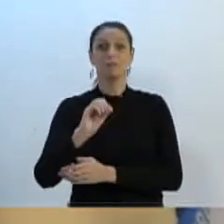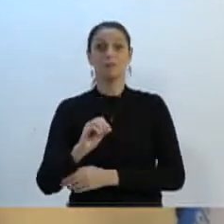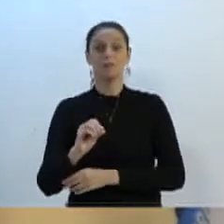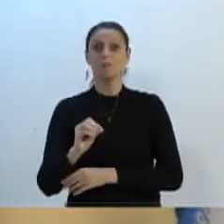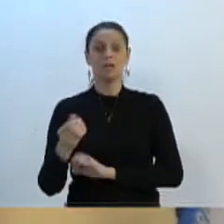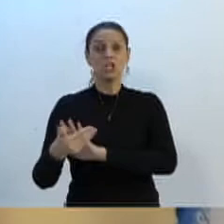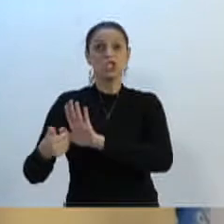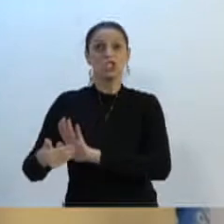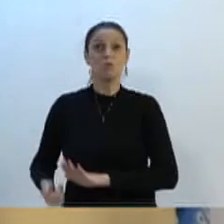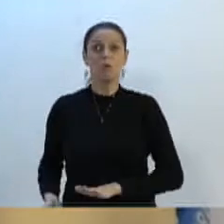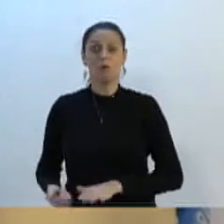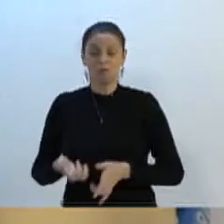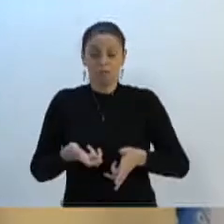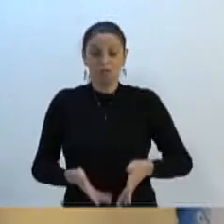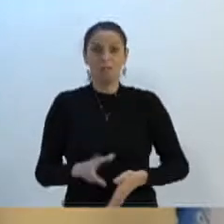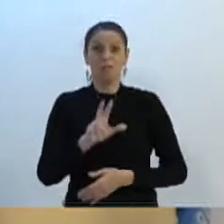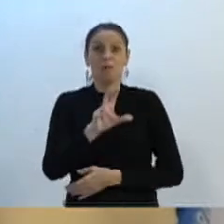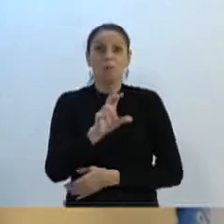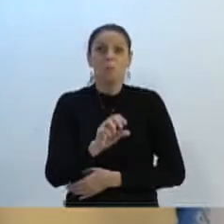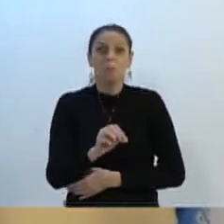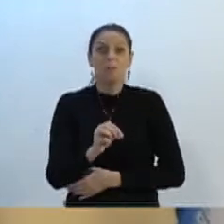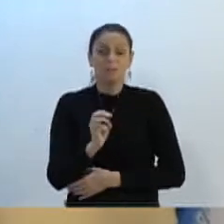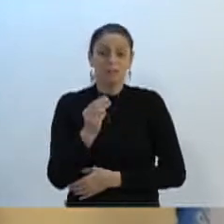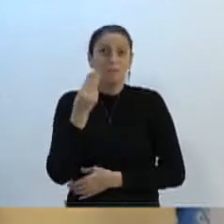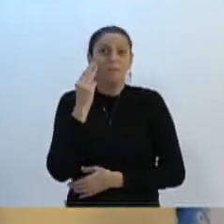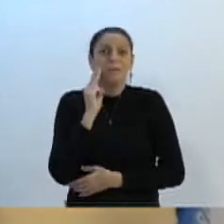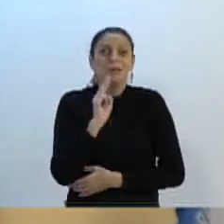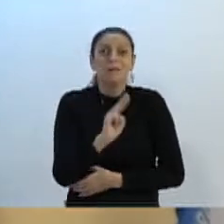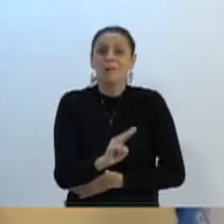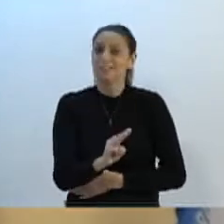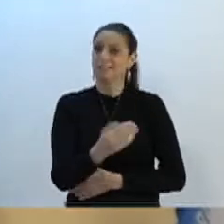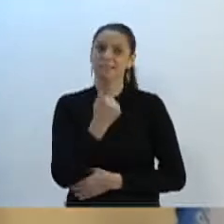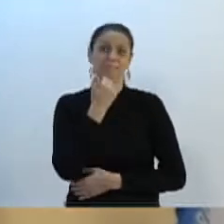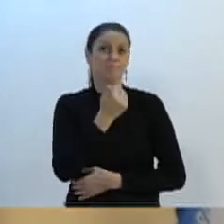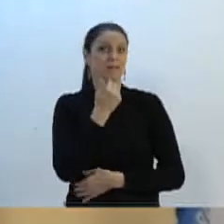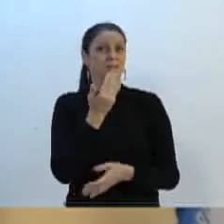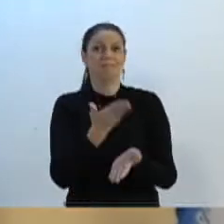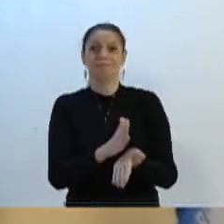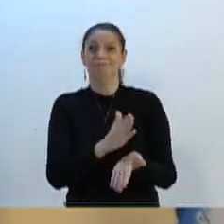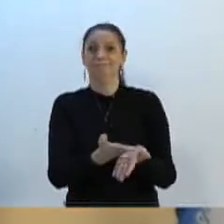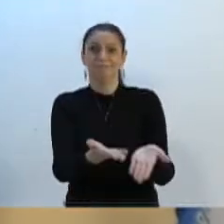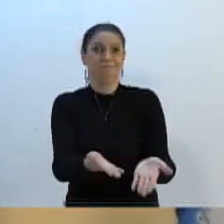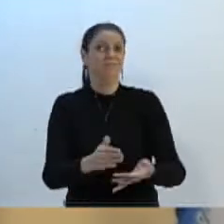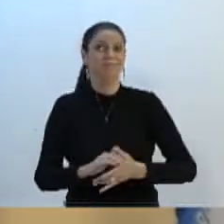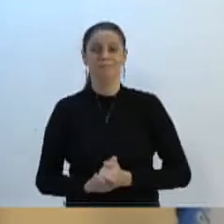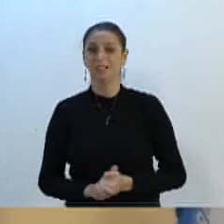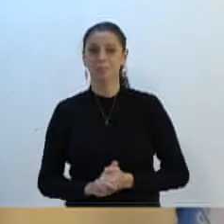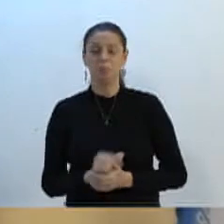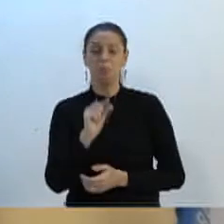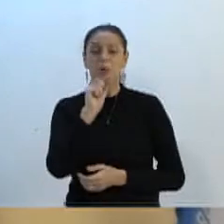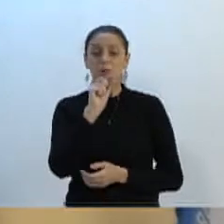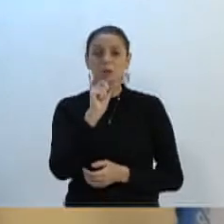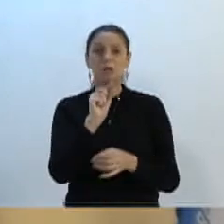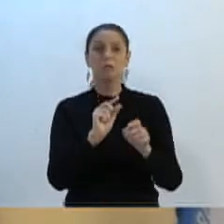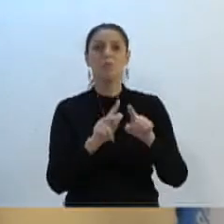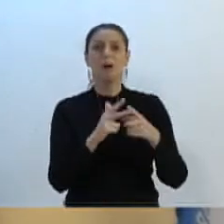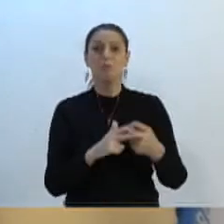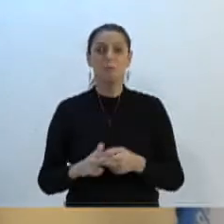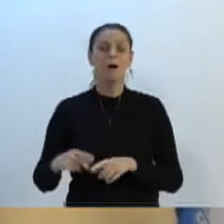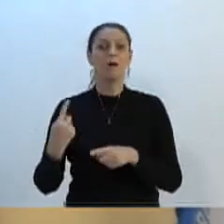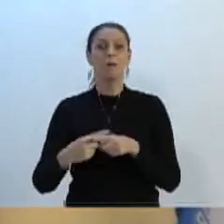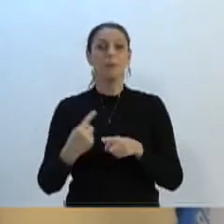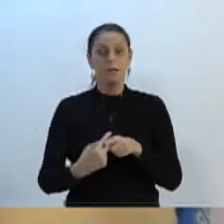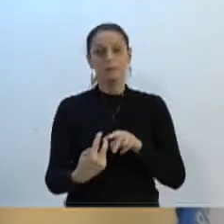todos, sobraram 50 milhões, que as pessoas sabem que não vai adiantar para quase nada na BR-470, que é o grande